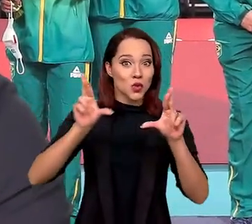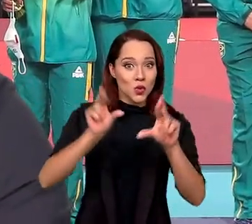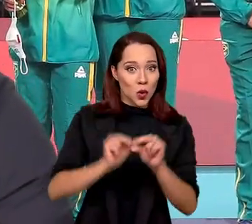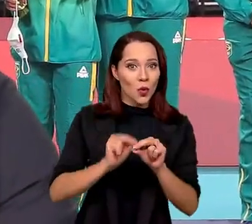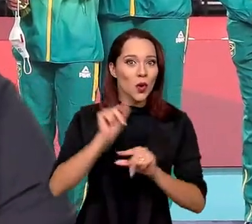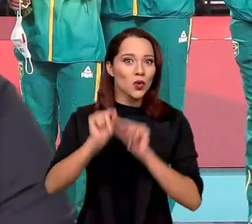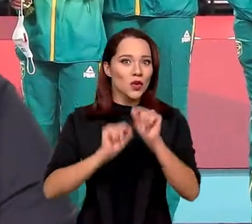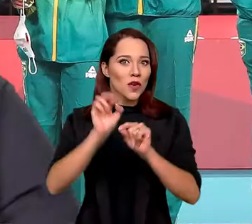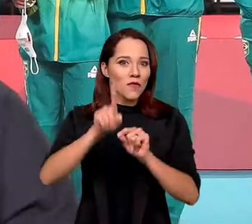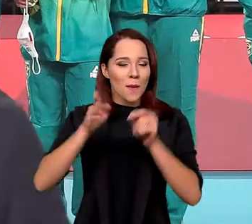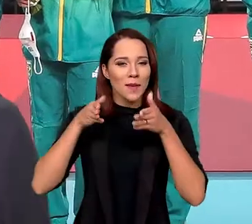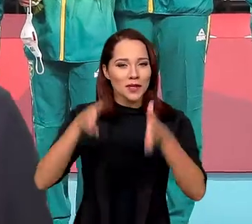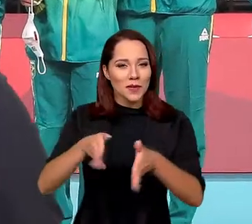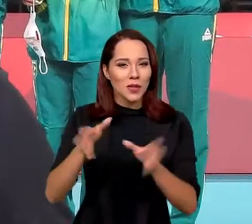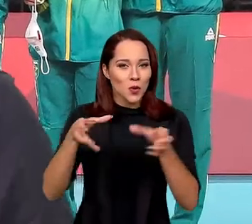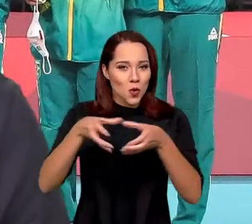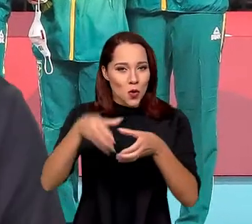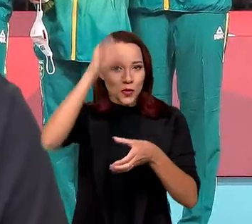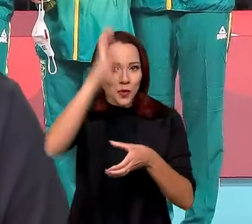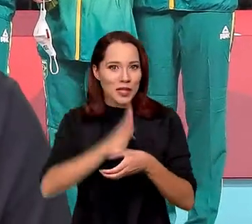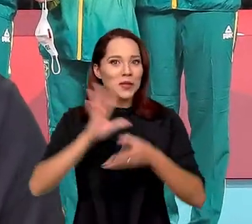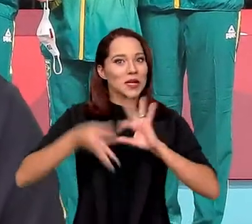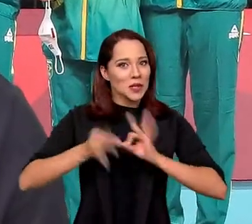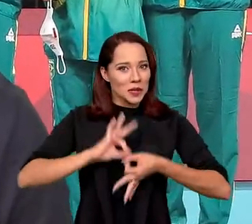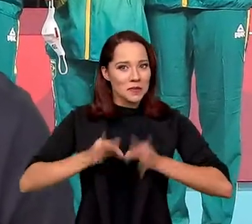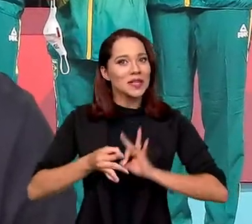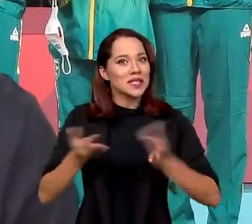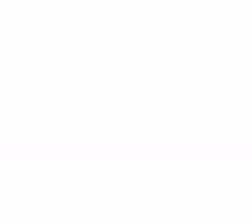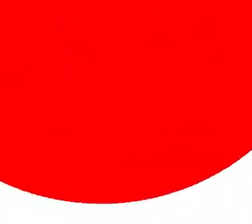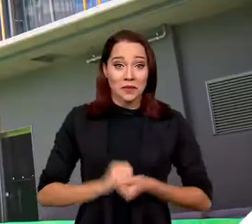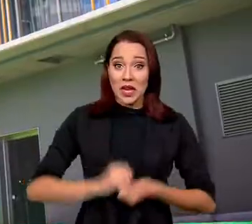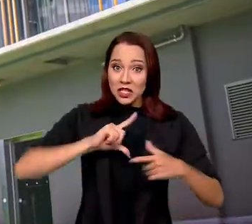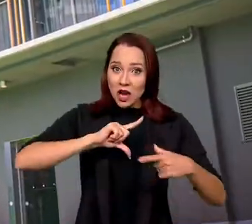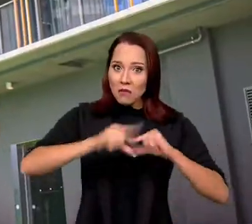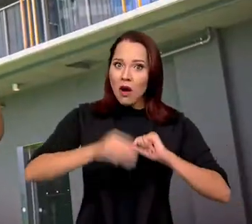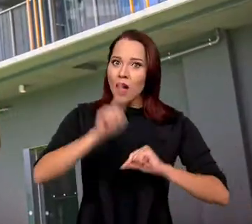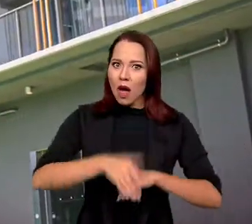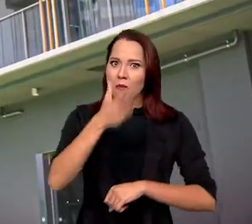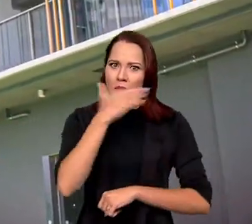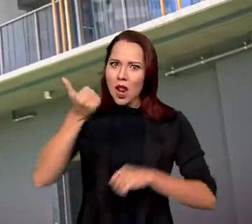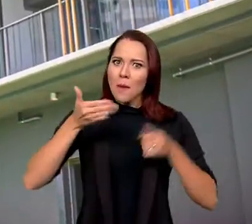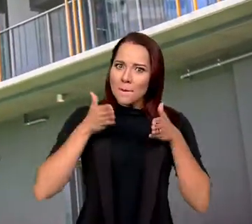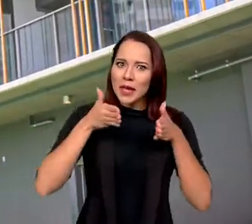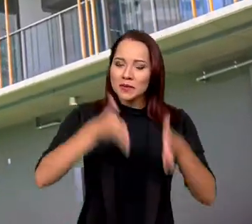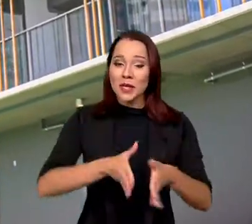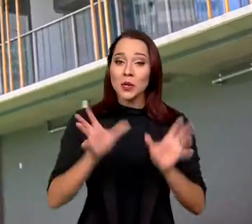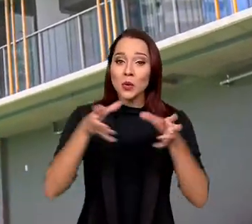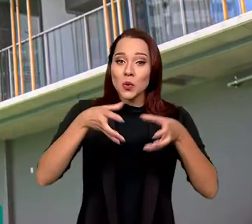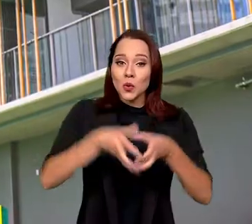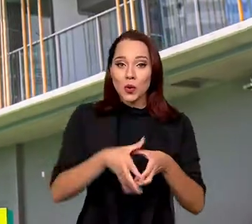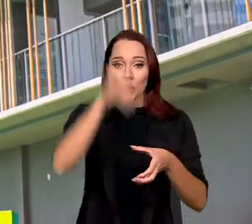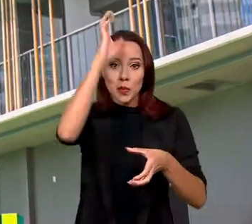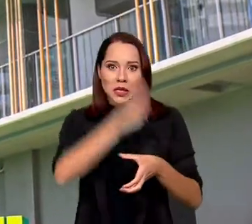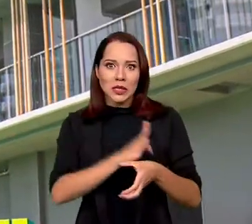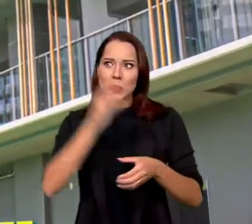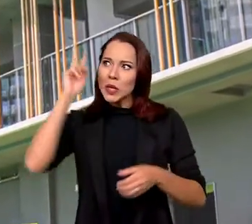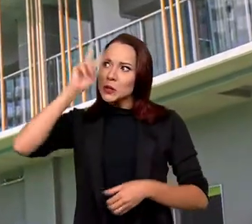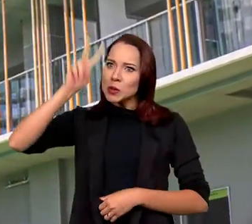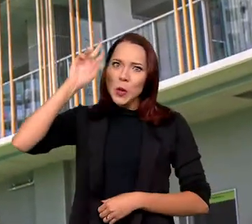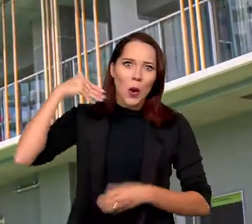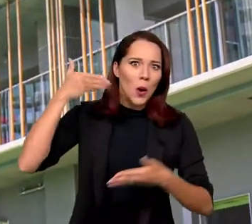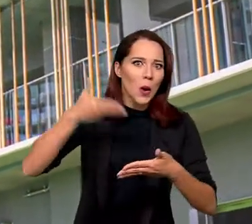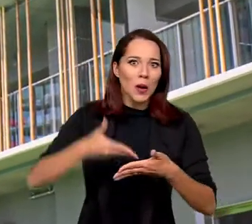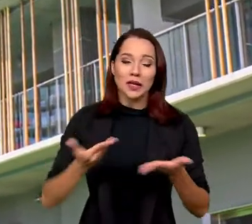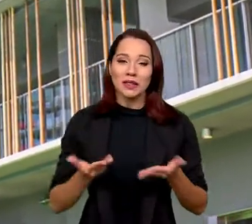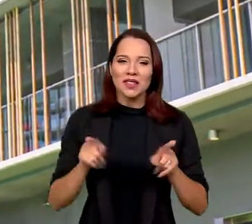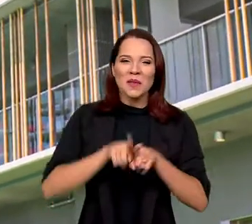resumão aqui do que foi a participação do Brasil nessas Olimpíadas, né? Tóquio é a melhor participação do time Brasil de todos